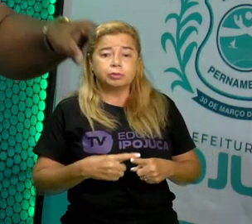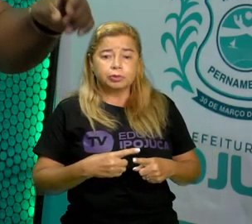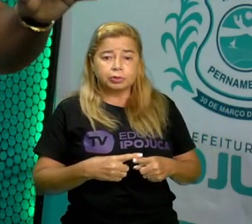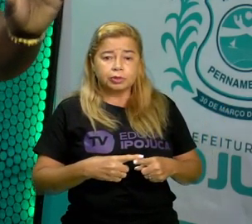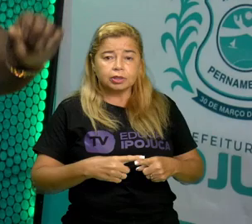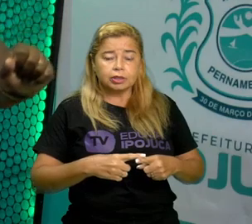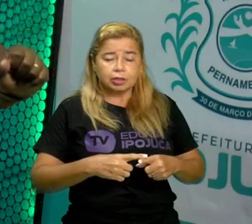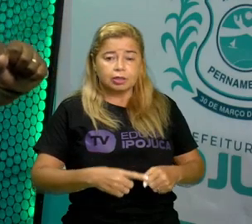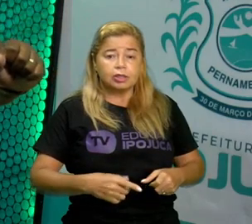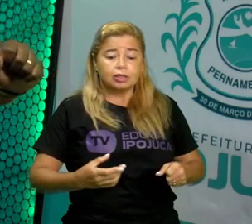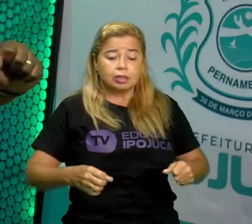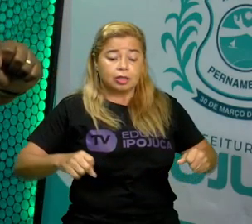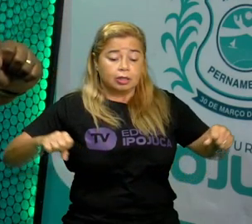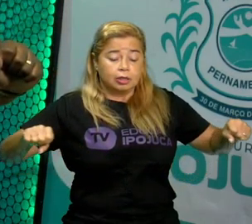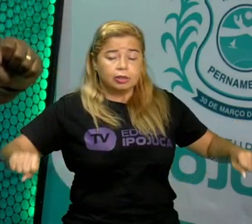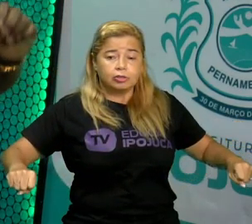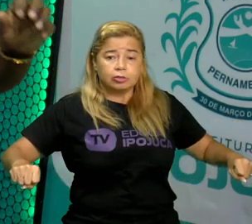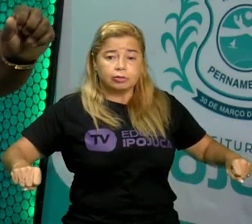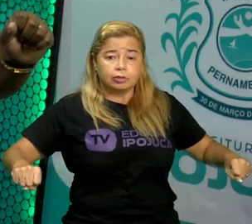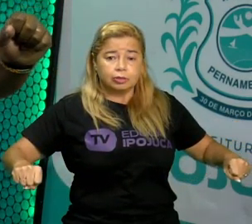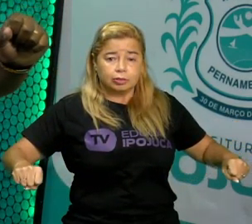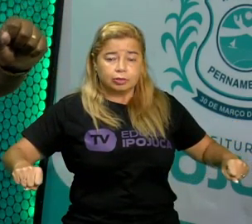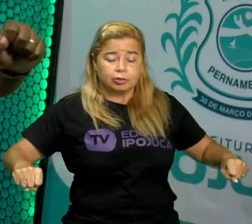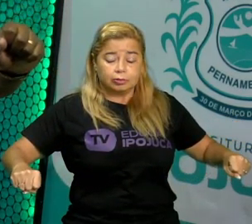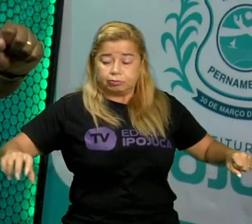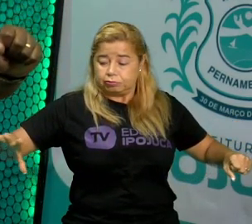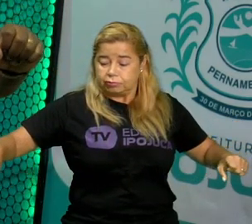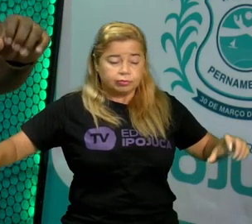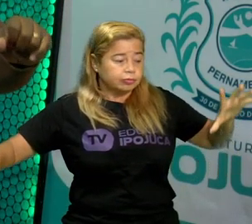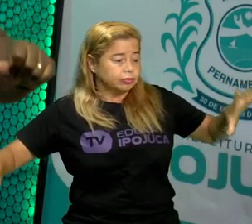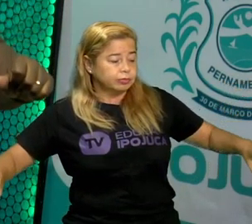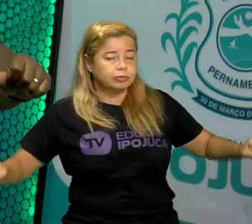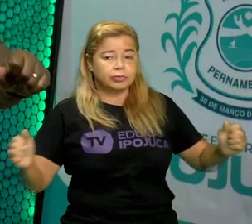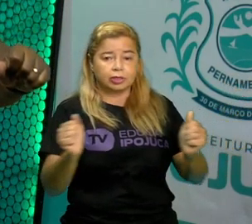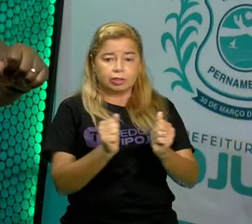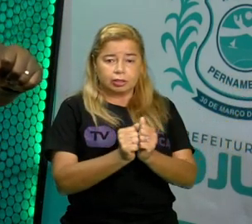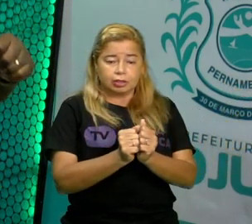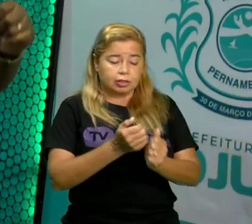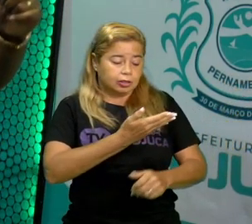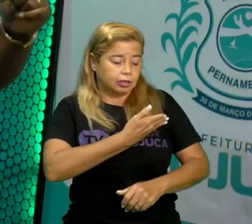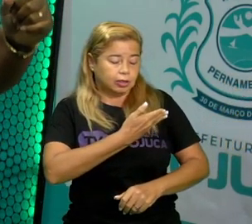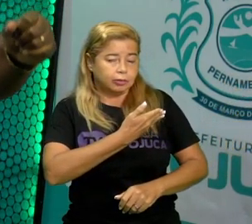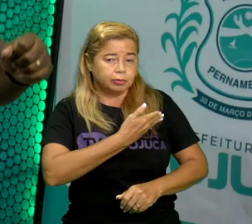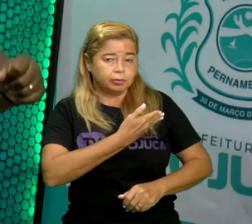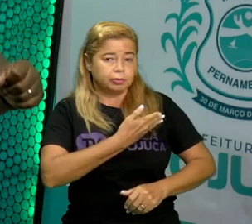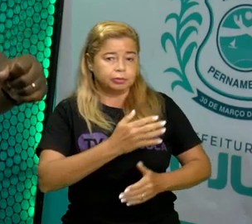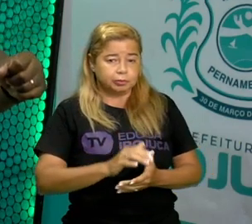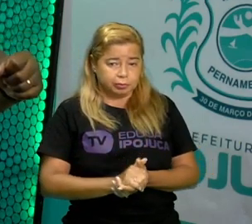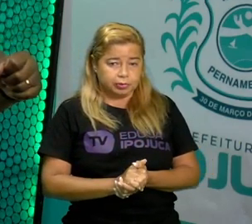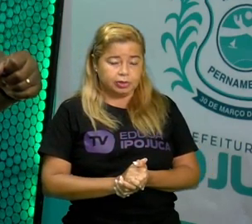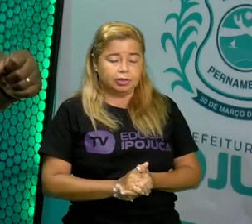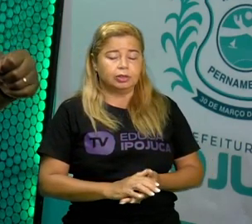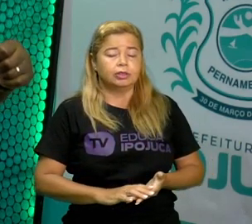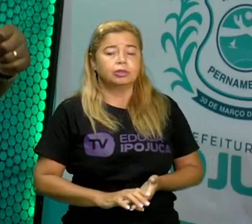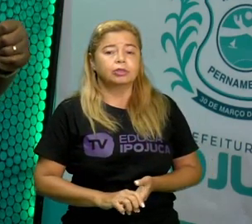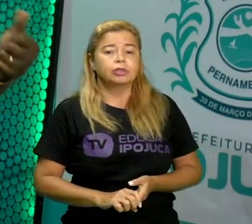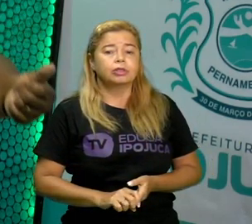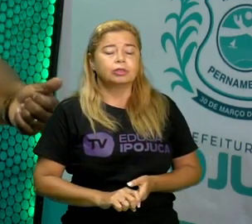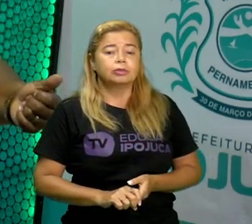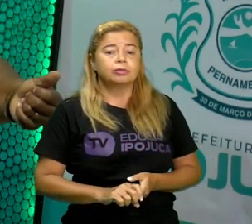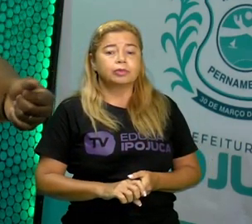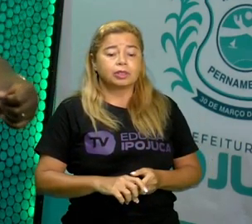e apoiamos a mão um no outro, com os nossos coleguinhas, com os nossos amigos